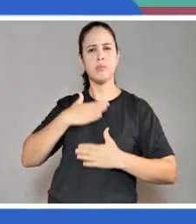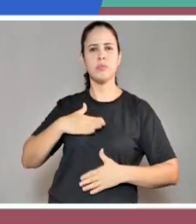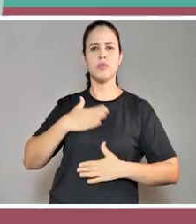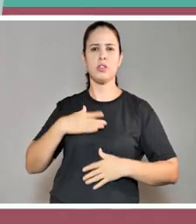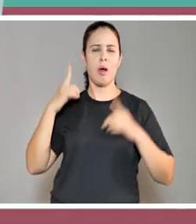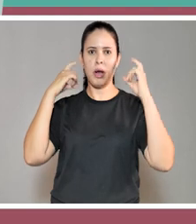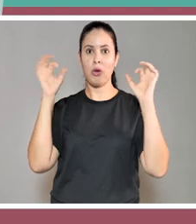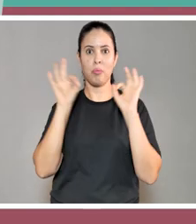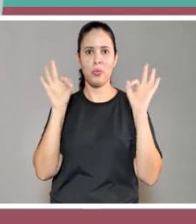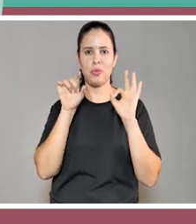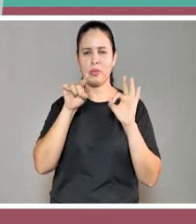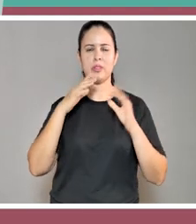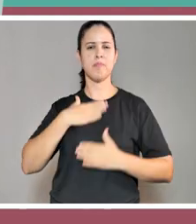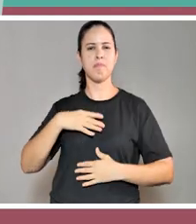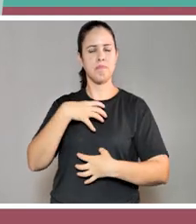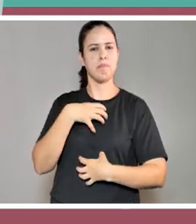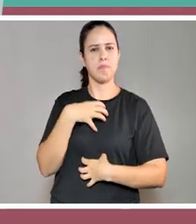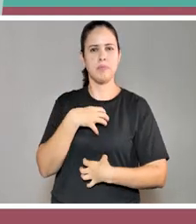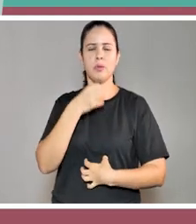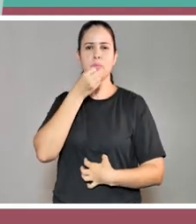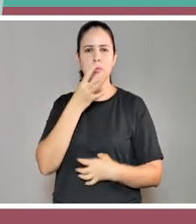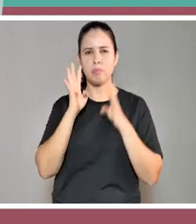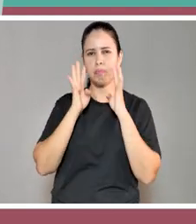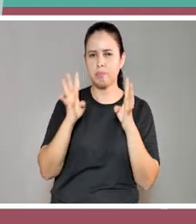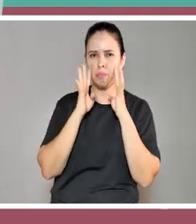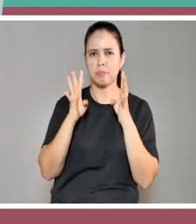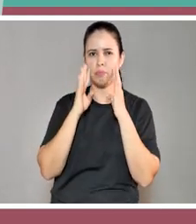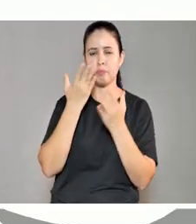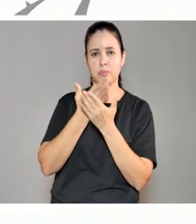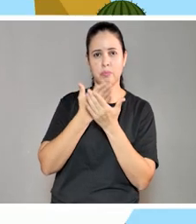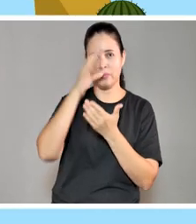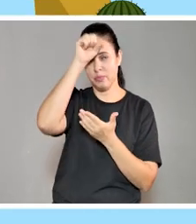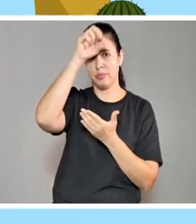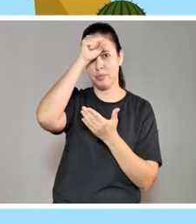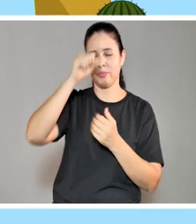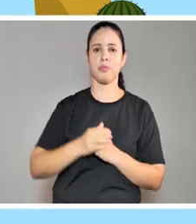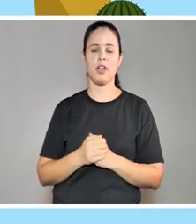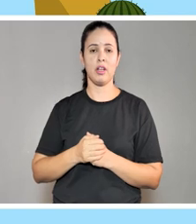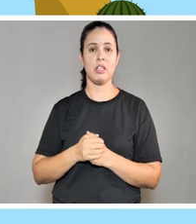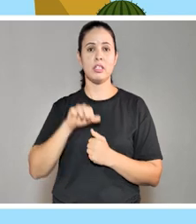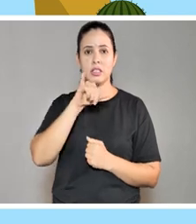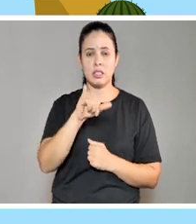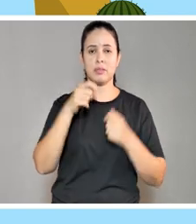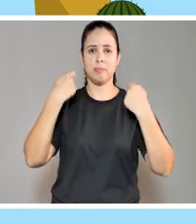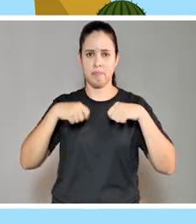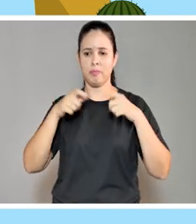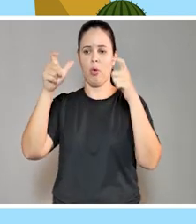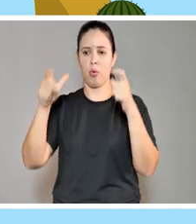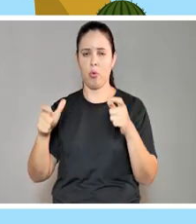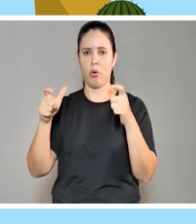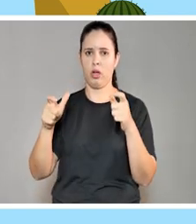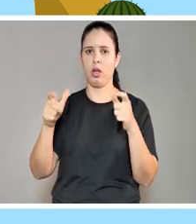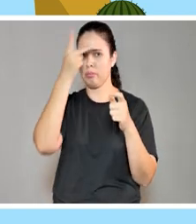silencioso, onde você se sinta confortável para manter a concentração durante o aprendizado. Agora, se precisar se manter em um